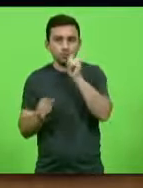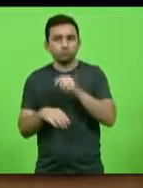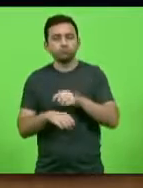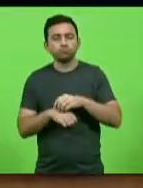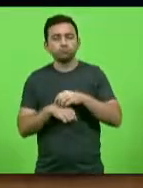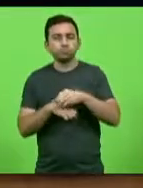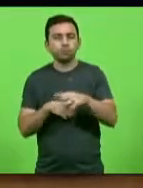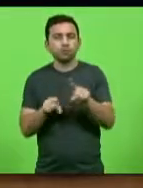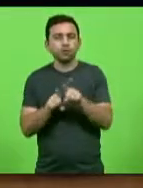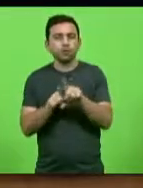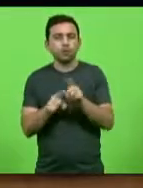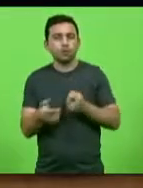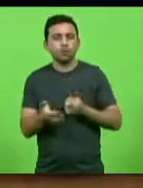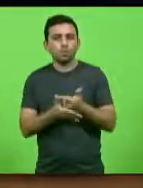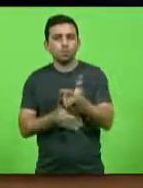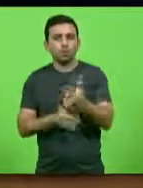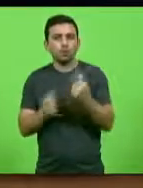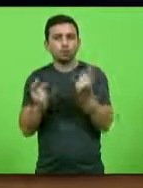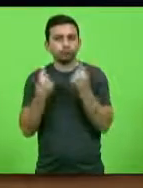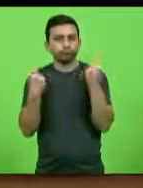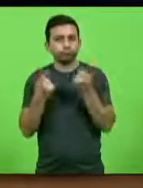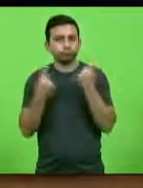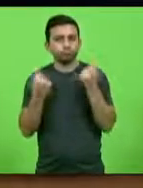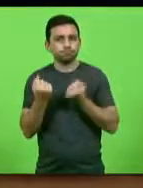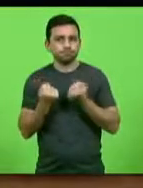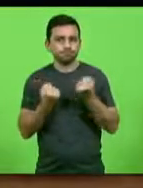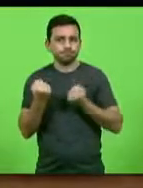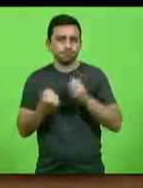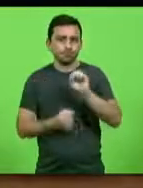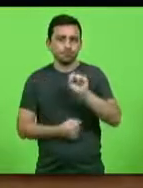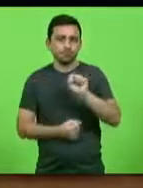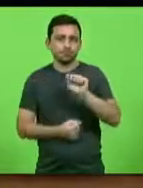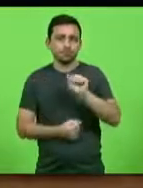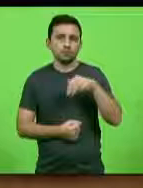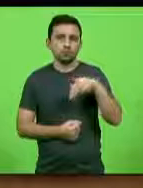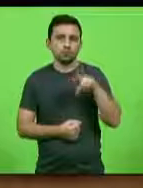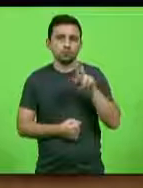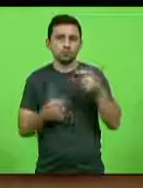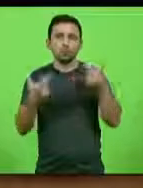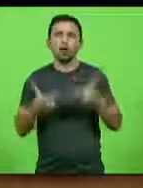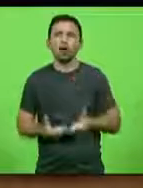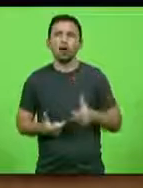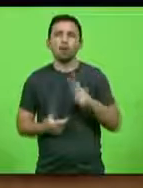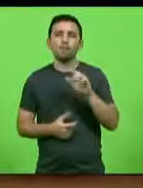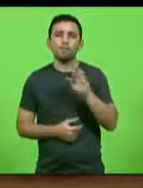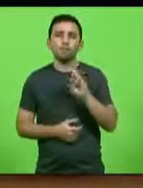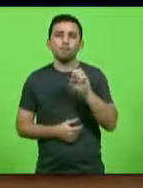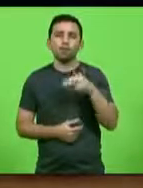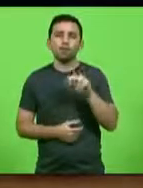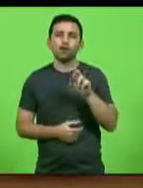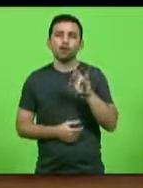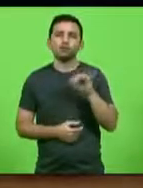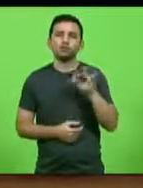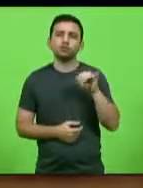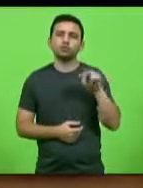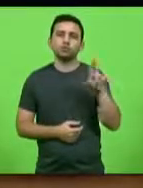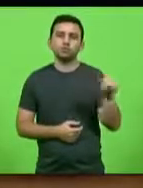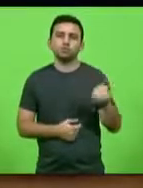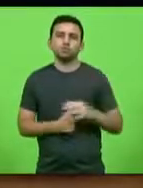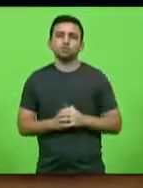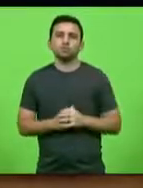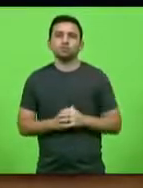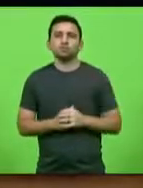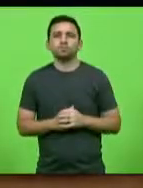aquisição de uma ambulância para o SAMU no município de Bom Retiro. E, para finalizar,